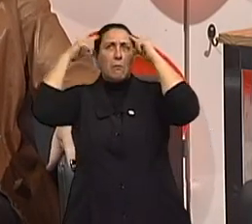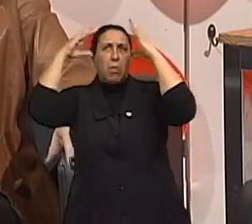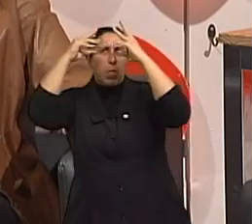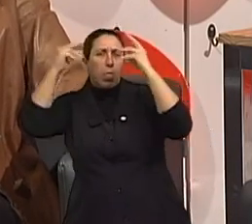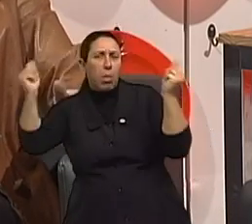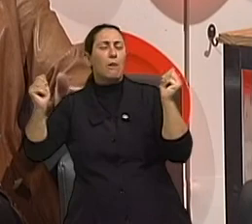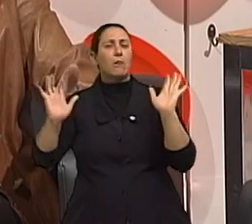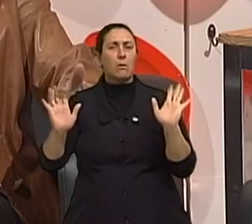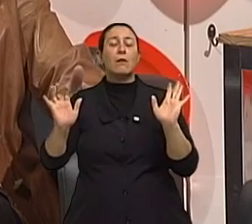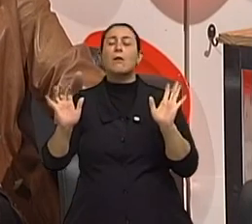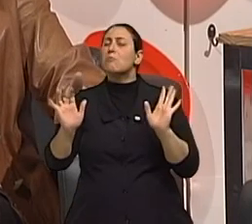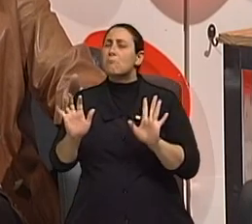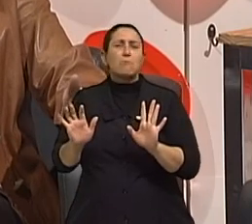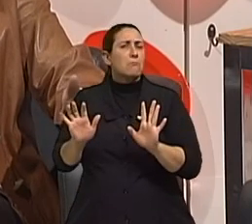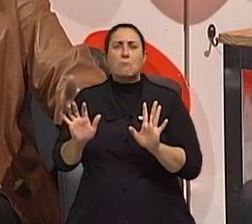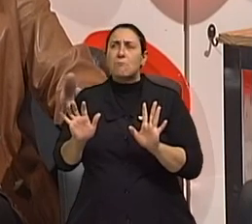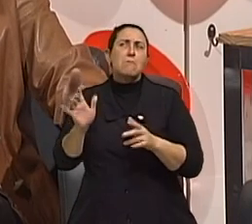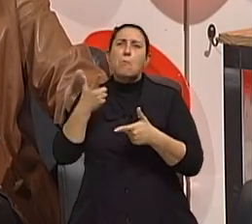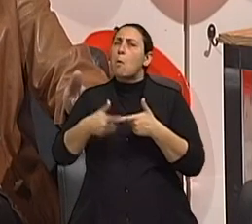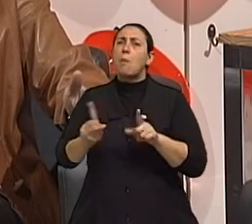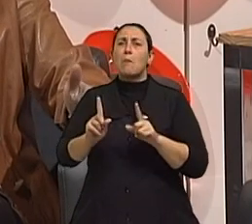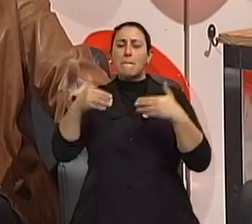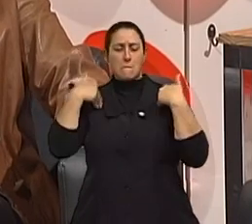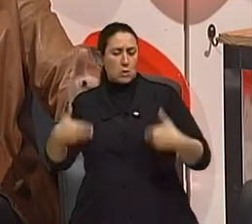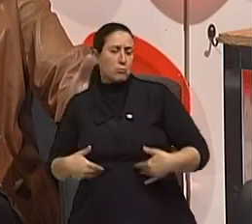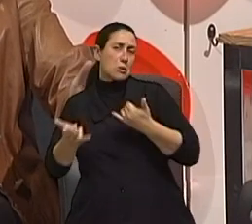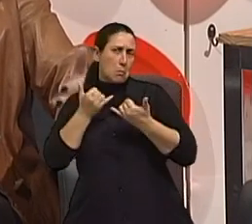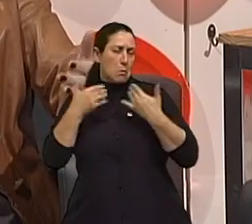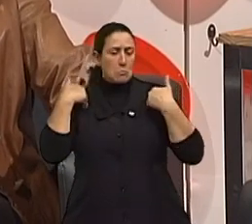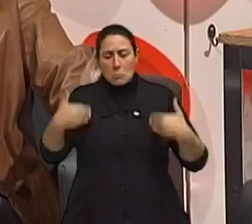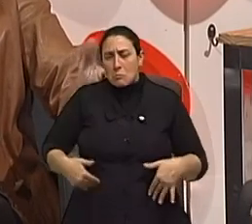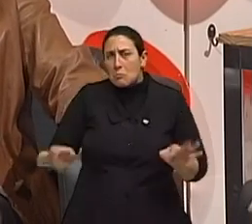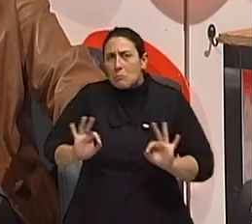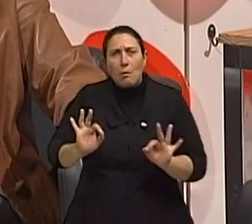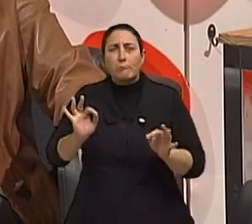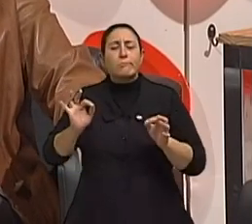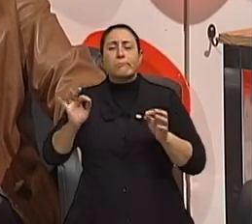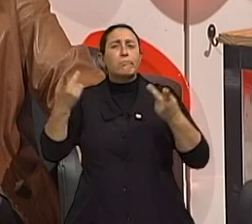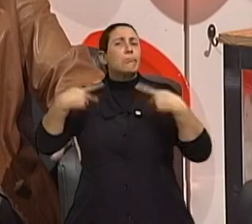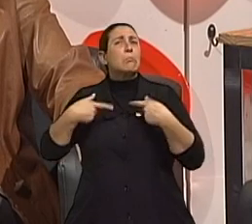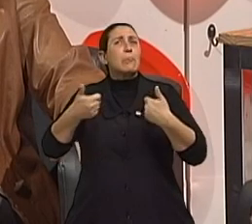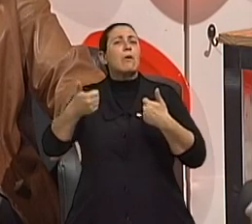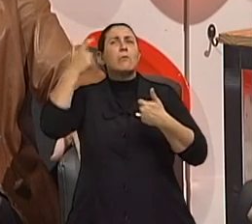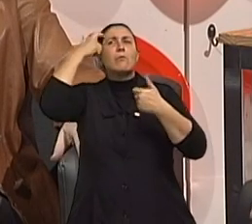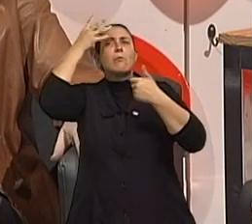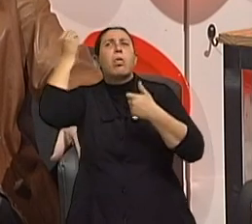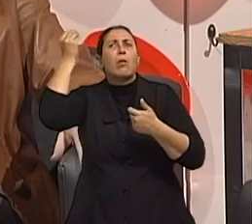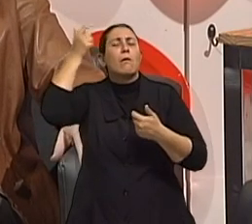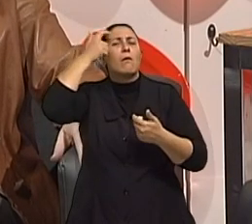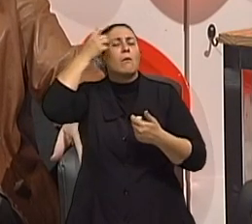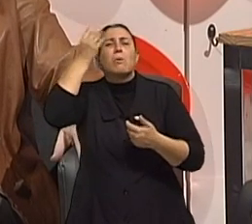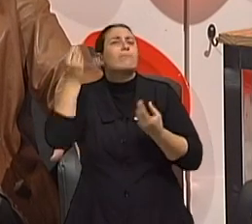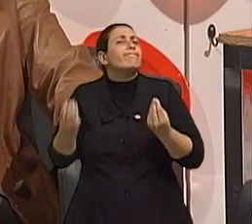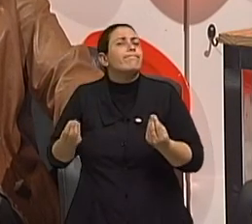e não tem nenhum problema físico, digamos, orgânico que justificasse aqueles lápis de memória, mas